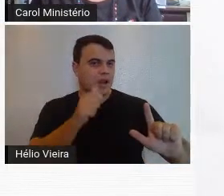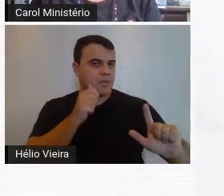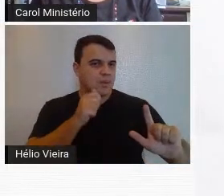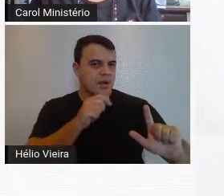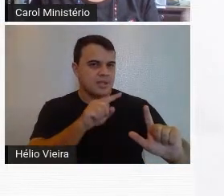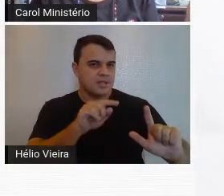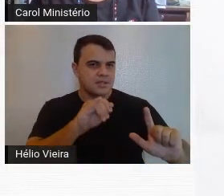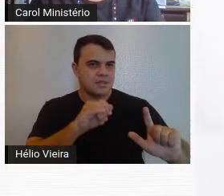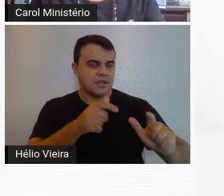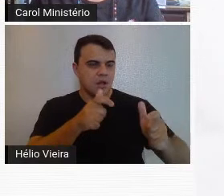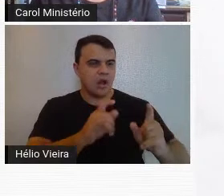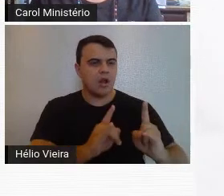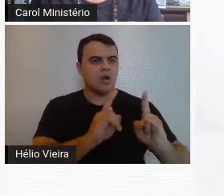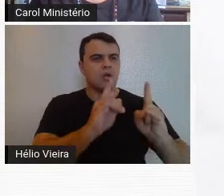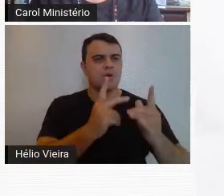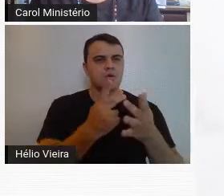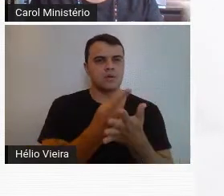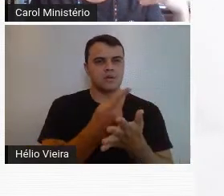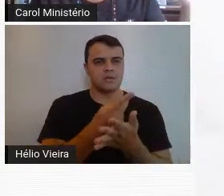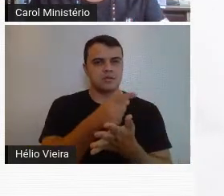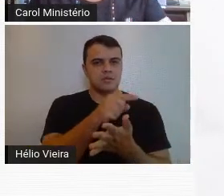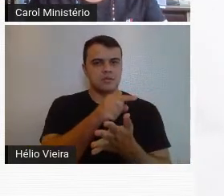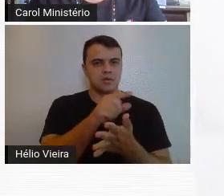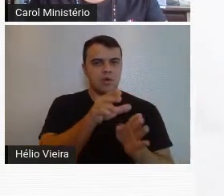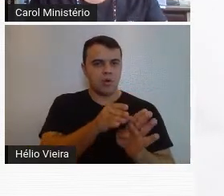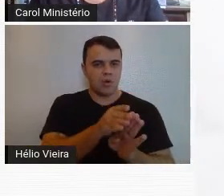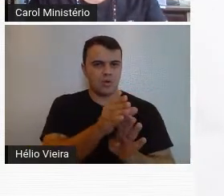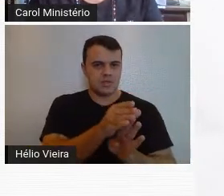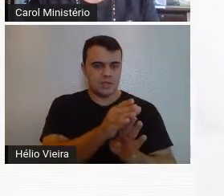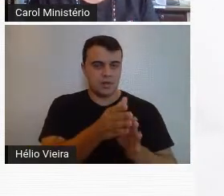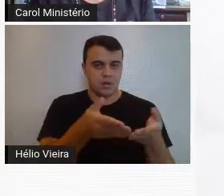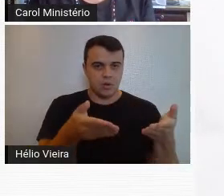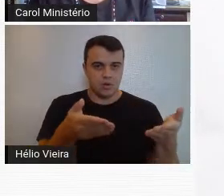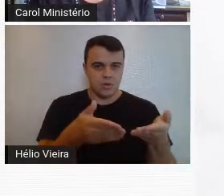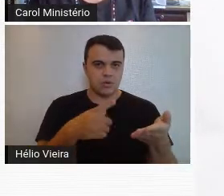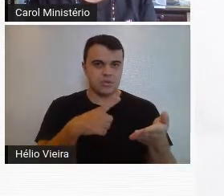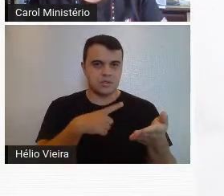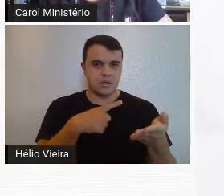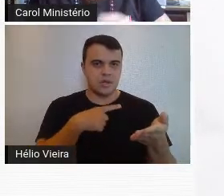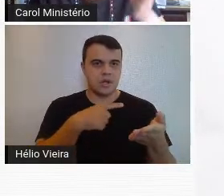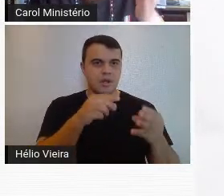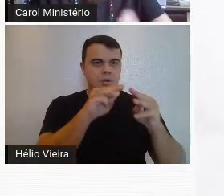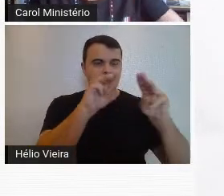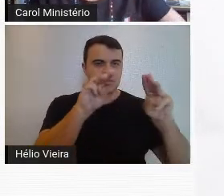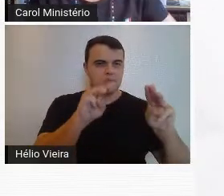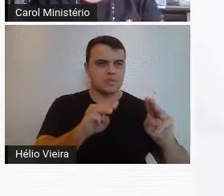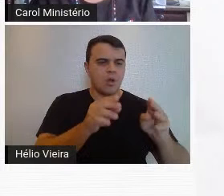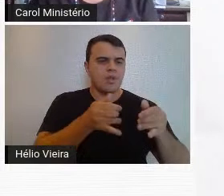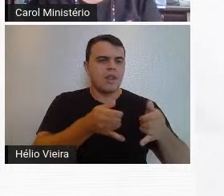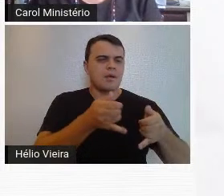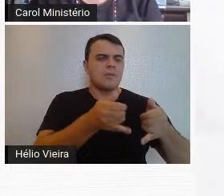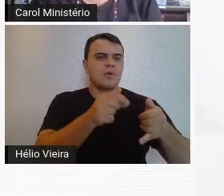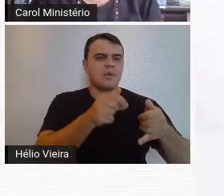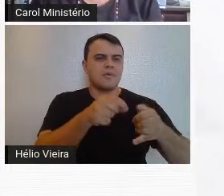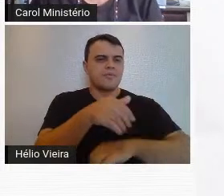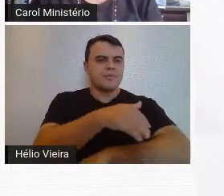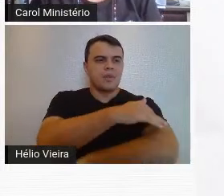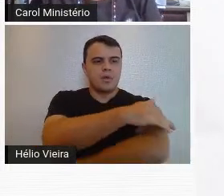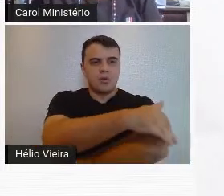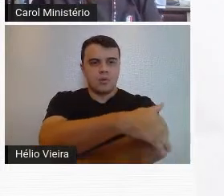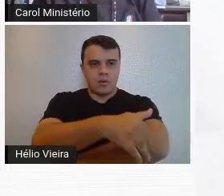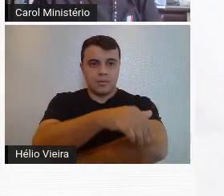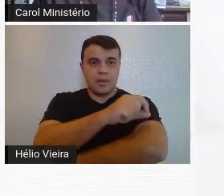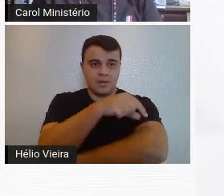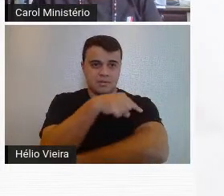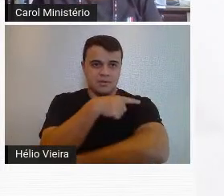edifício do Conselho Deliberativo, onde hoje, atualmente, em Belo Horizonte, é o Museu da Moda, ali na esquina da Rua da Bahia com o Albus de Lima,